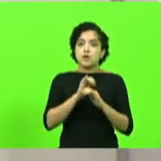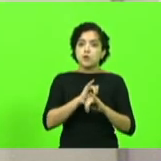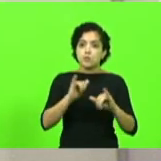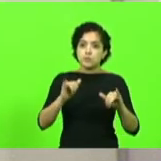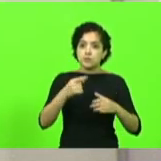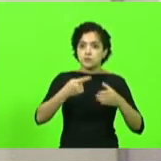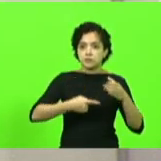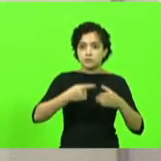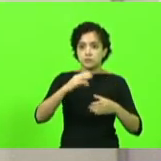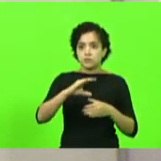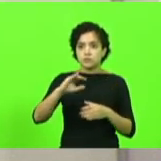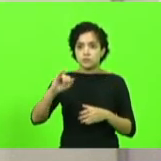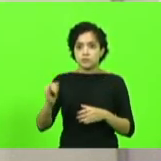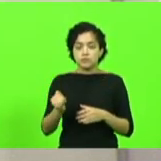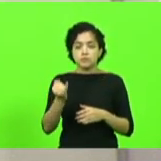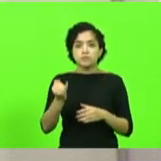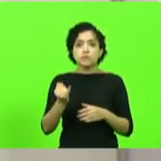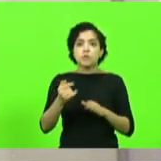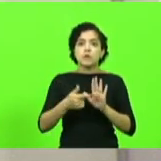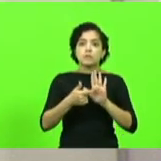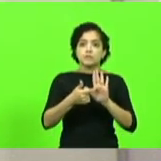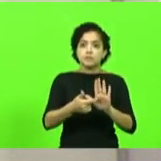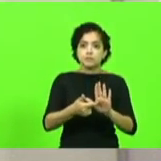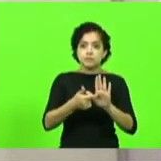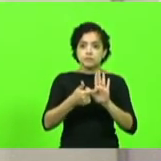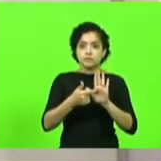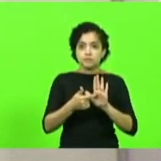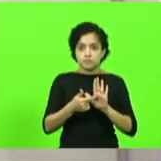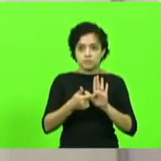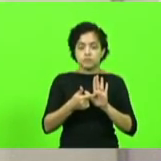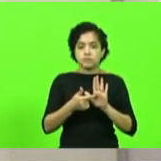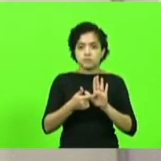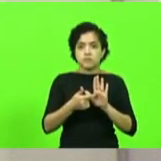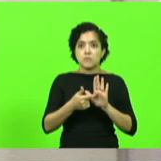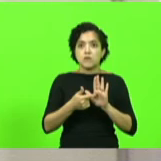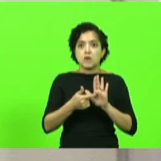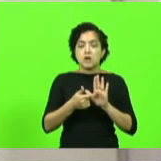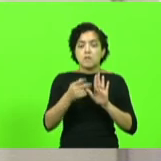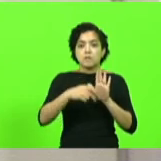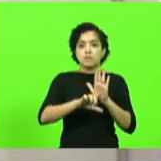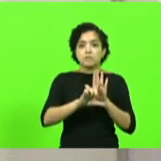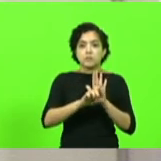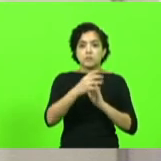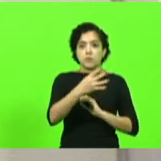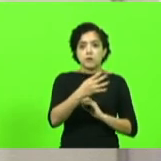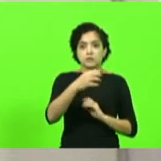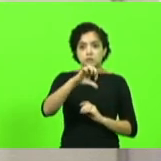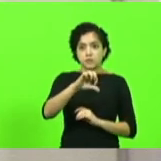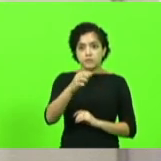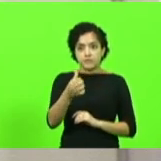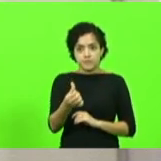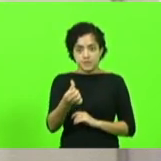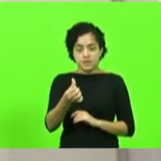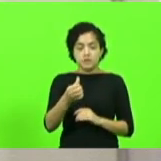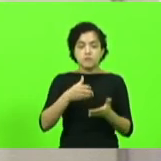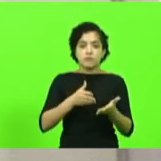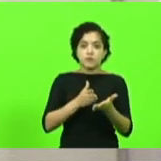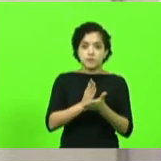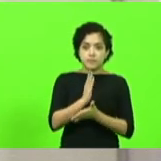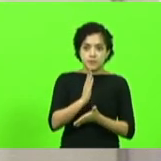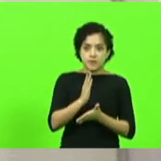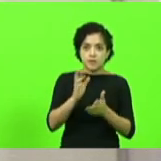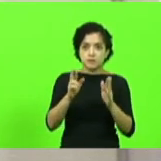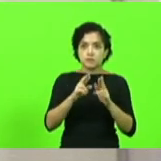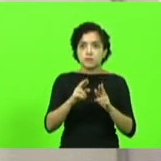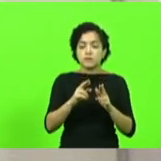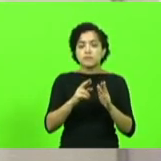Comissão de Constituição e Justiça apresentou despacho saneador ao projeto de lei 496-2019. Foram aprovadas as redações finais